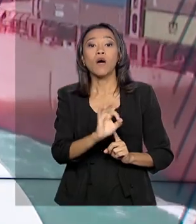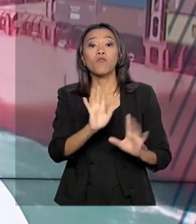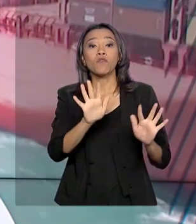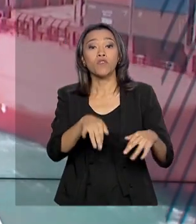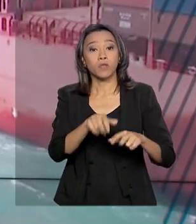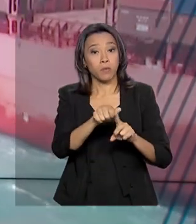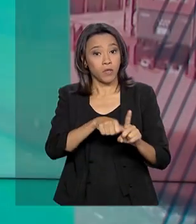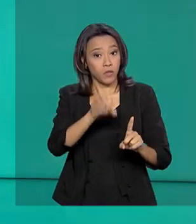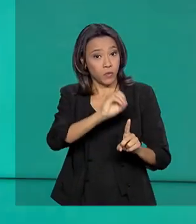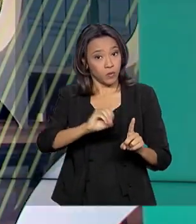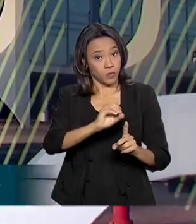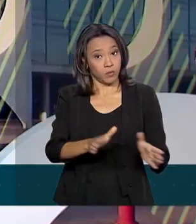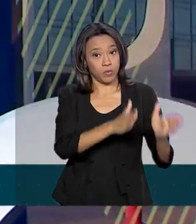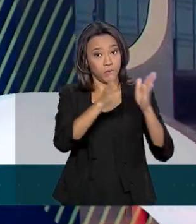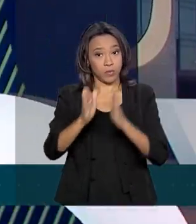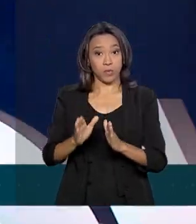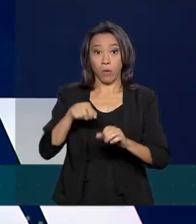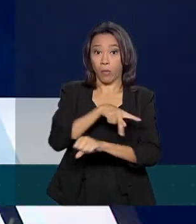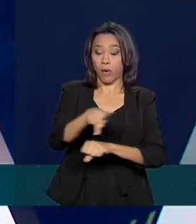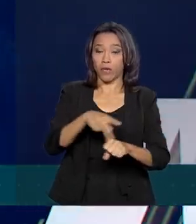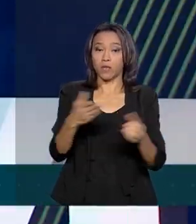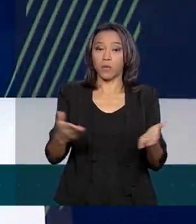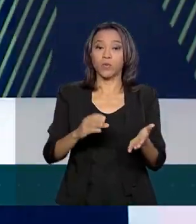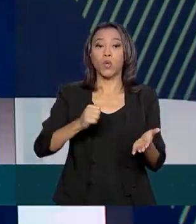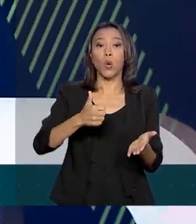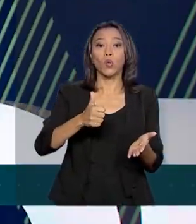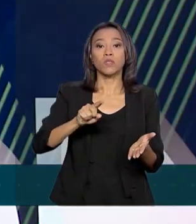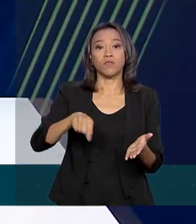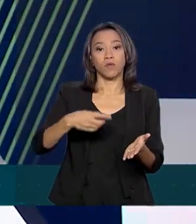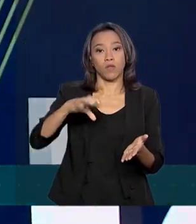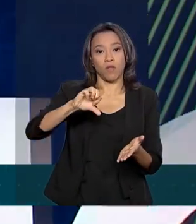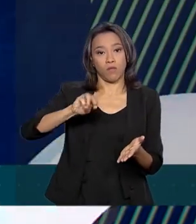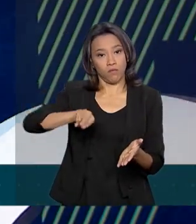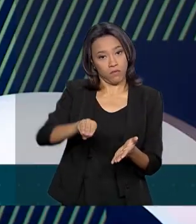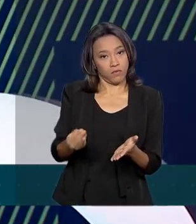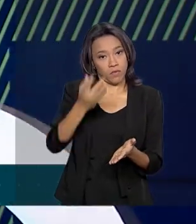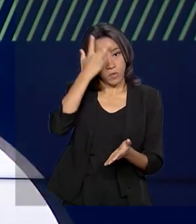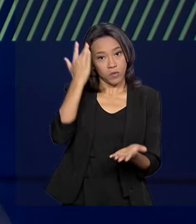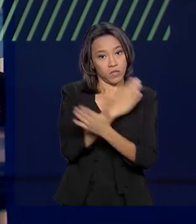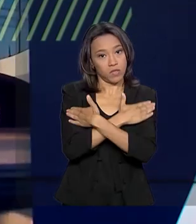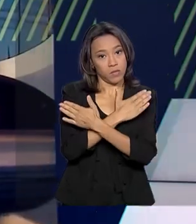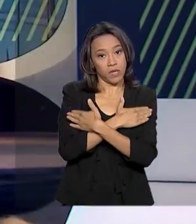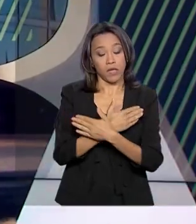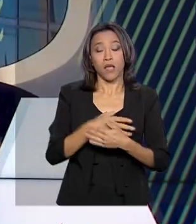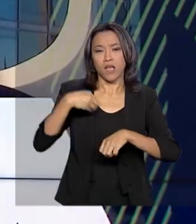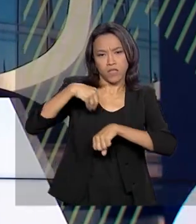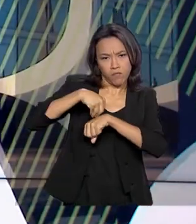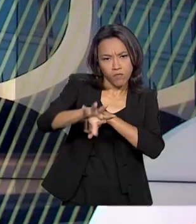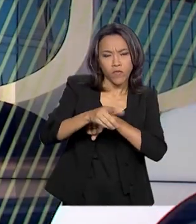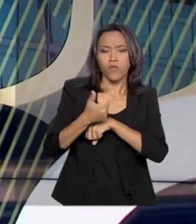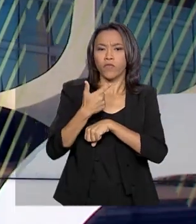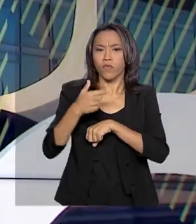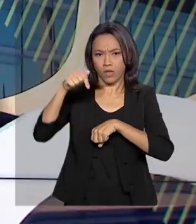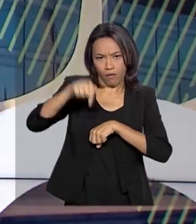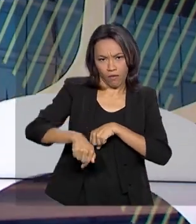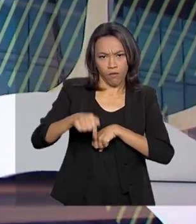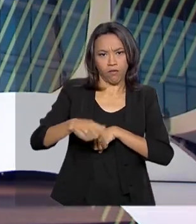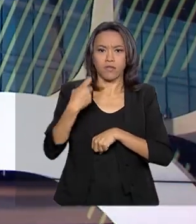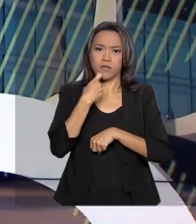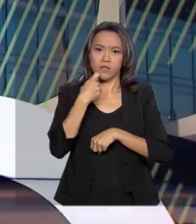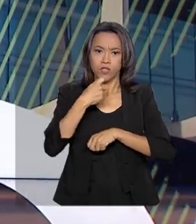O país tem hoje 11,9 milhões de pessoas desocupadas. Os dados foram divulgados nesta sexta-feira pelo IBGE.